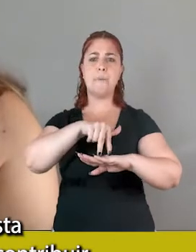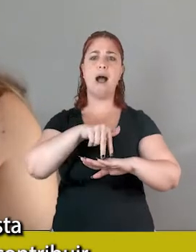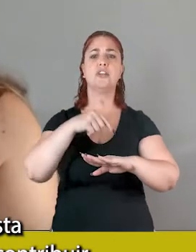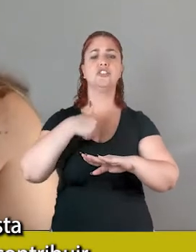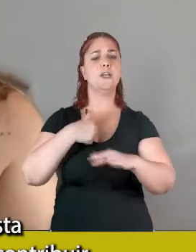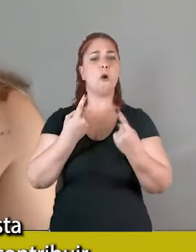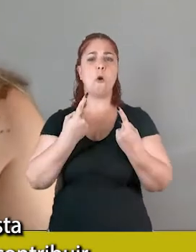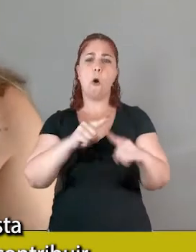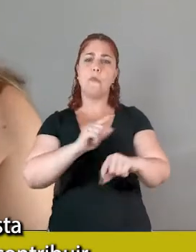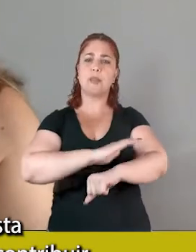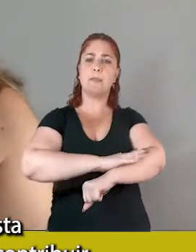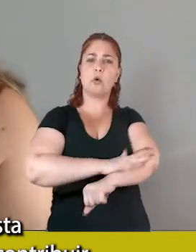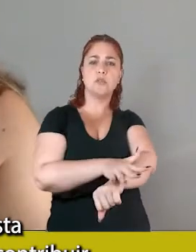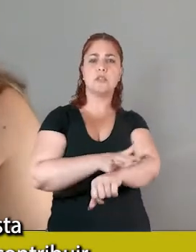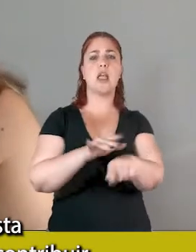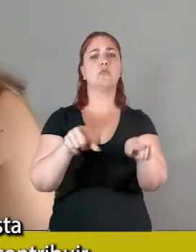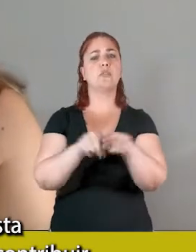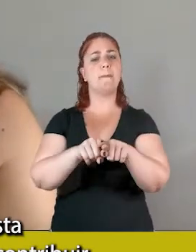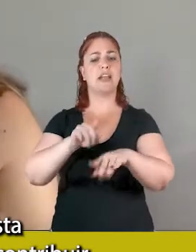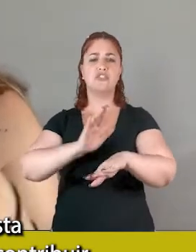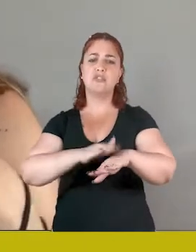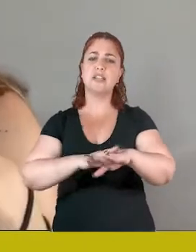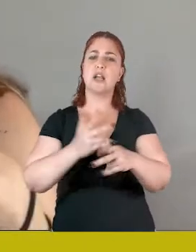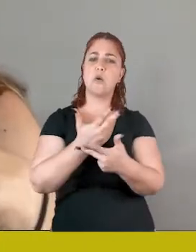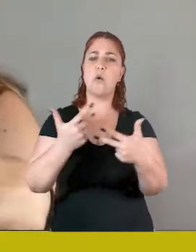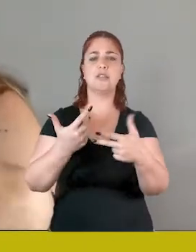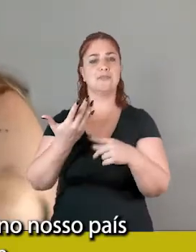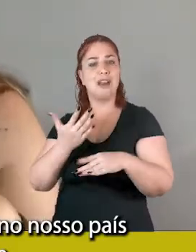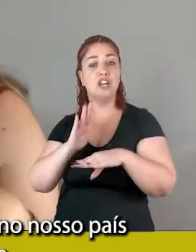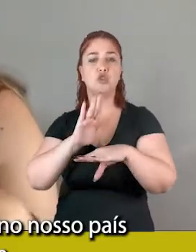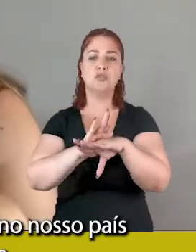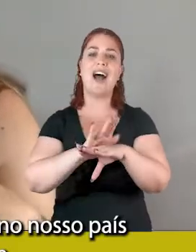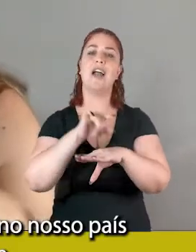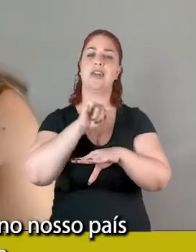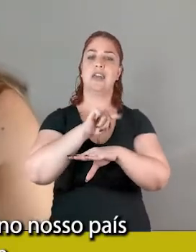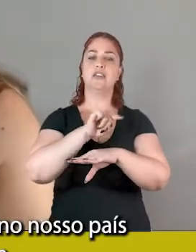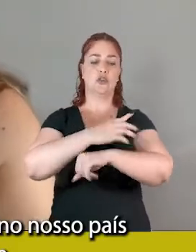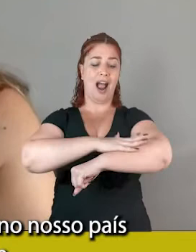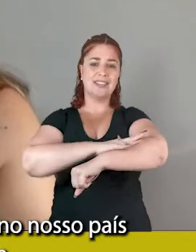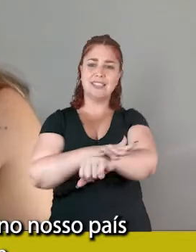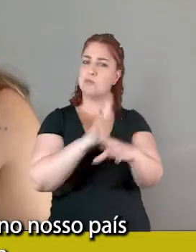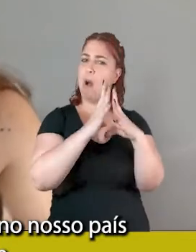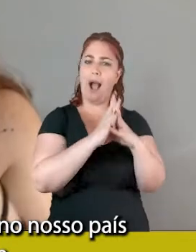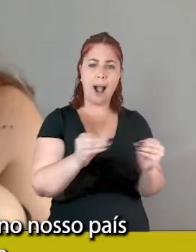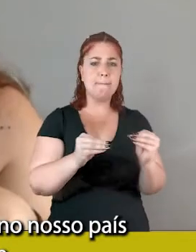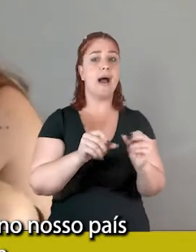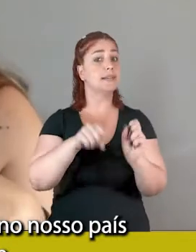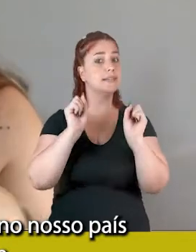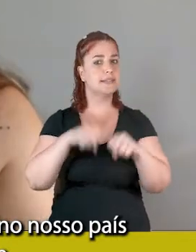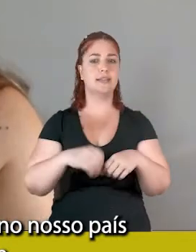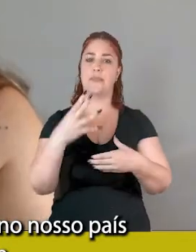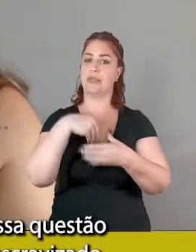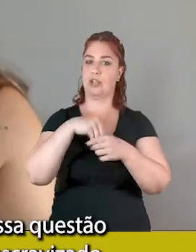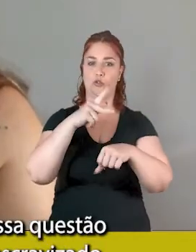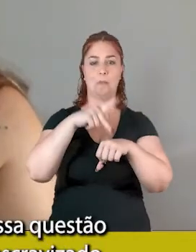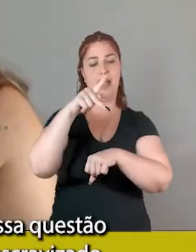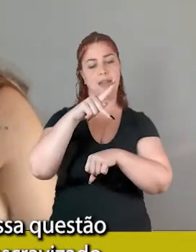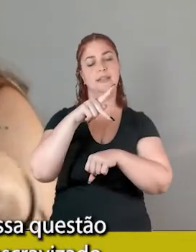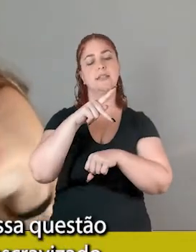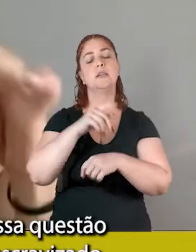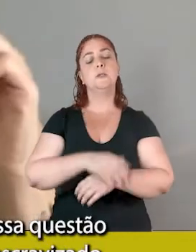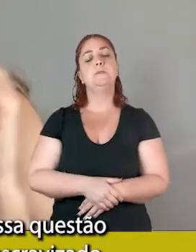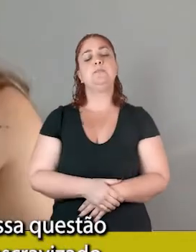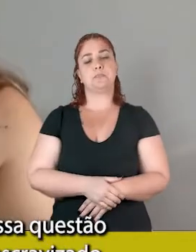antirracista e de fazer coisas para contribuir para que o racismo acabe no nosso país, especialmente. Então,